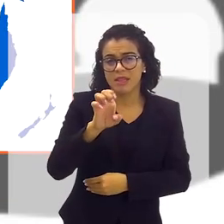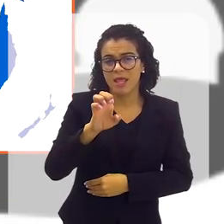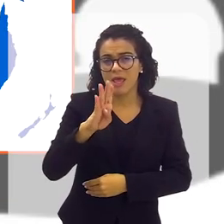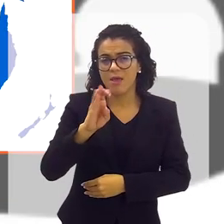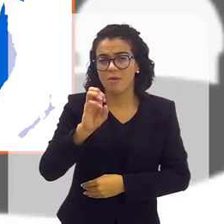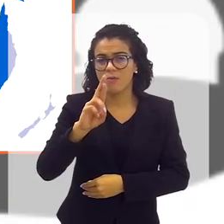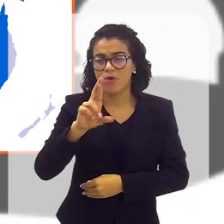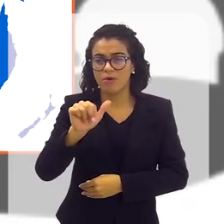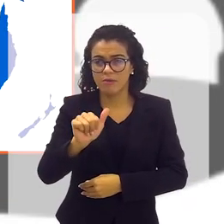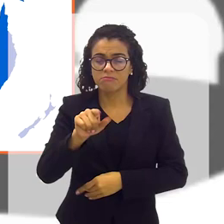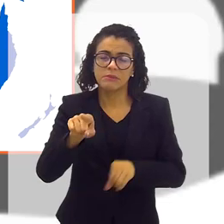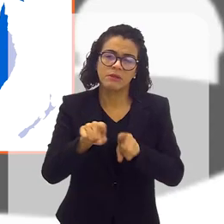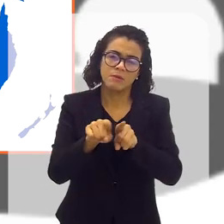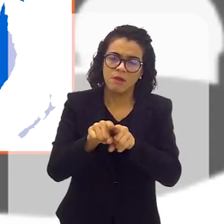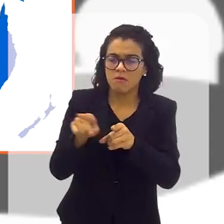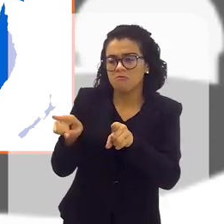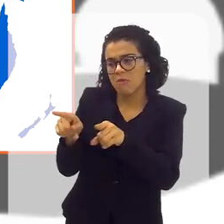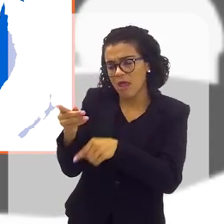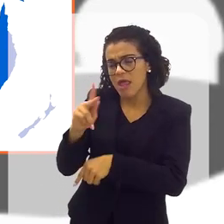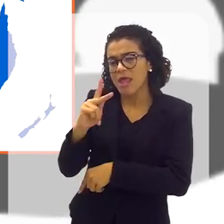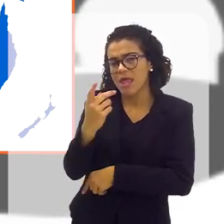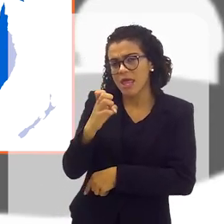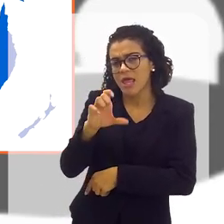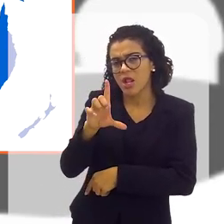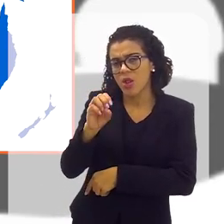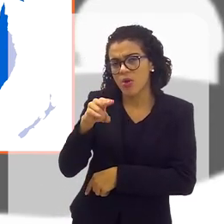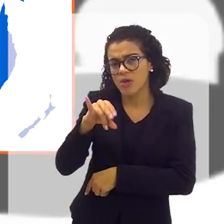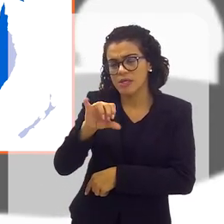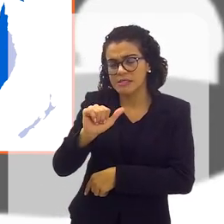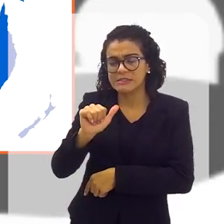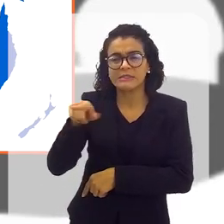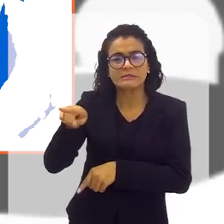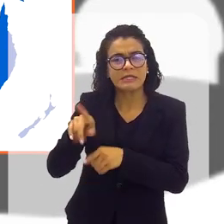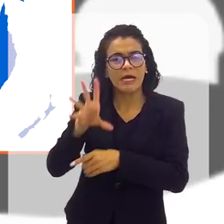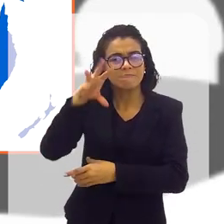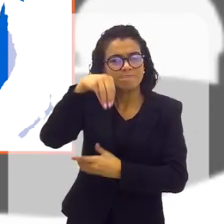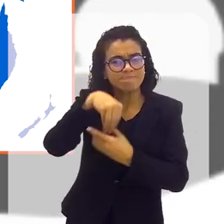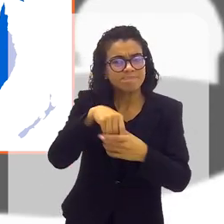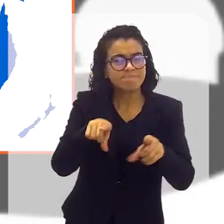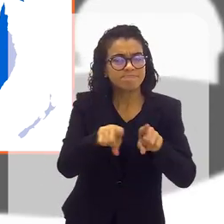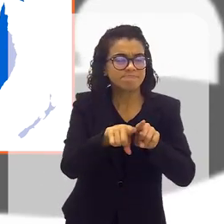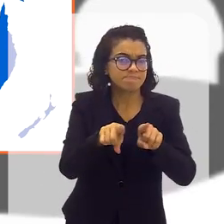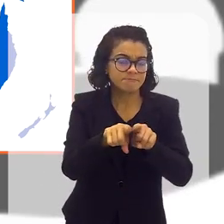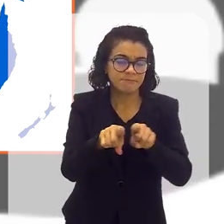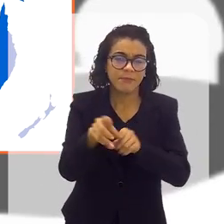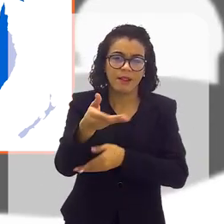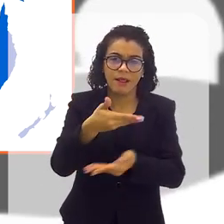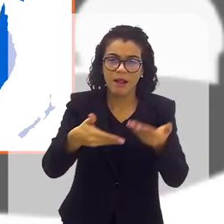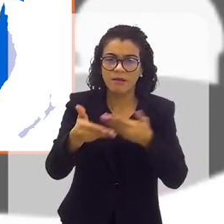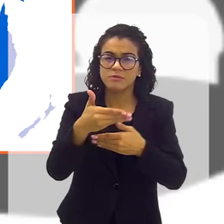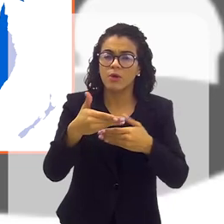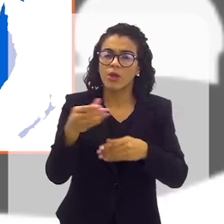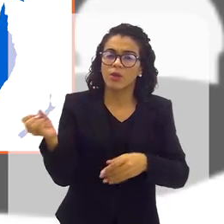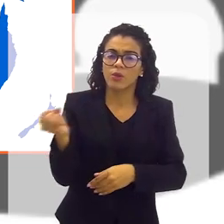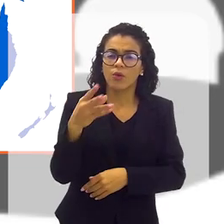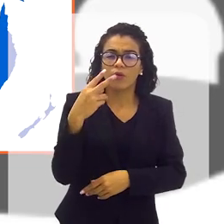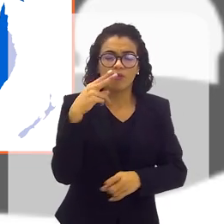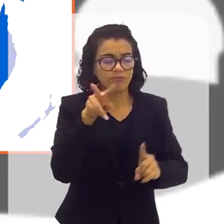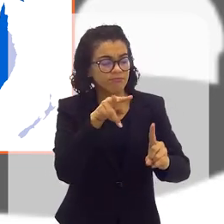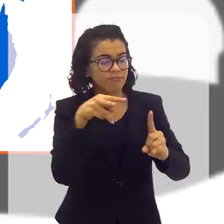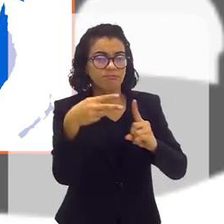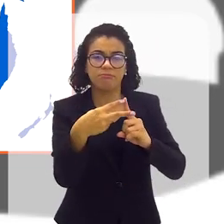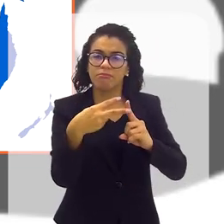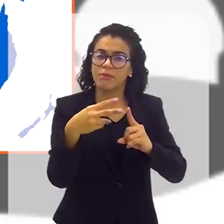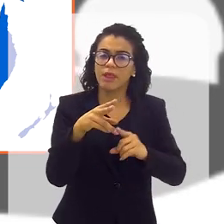Débora, obviamente, por você, Loísa, que está imersa em todo esse universo e que nos traz esse